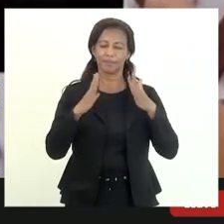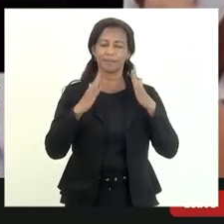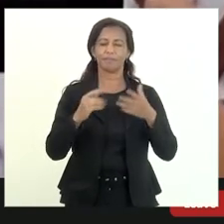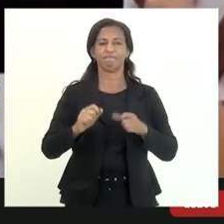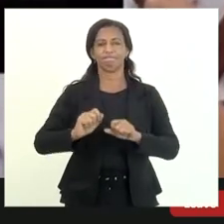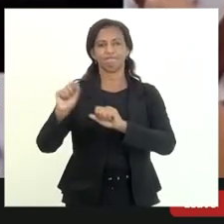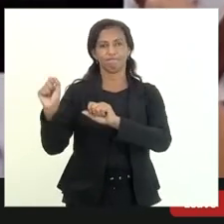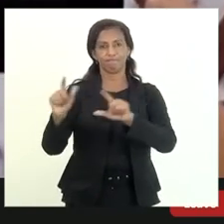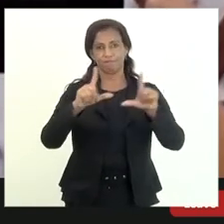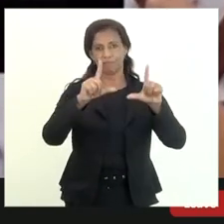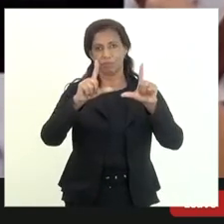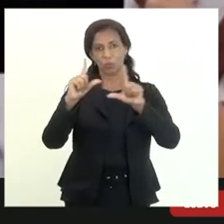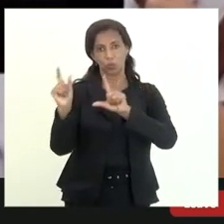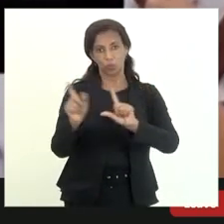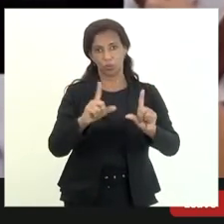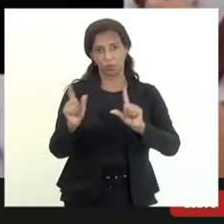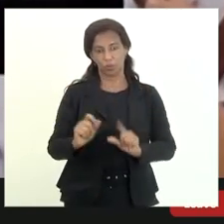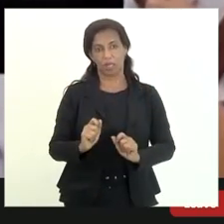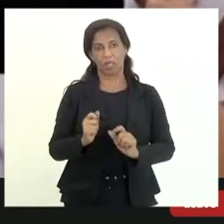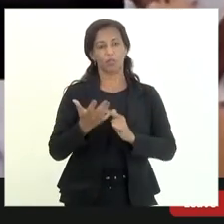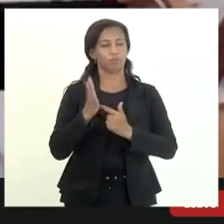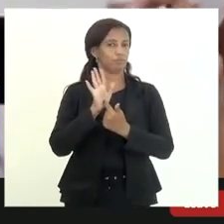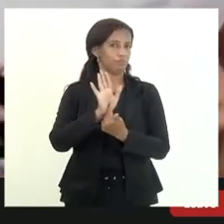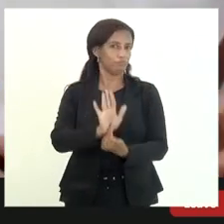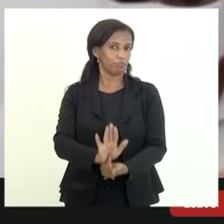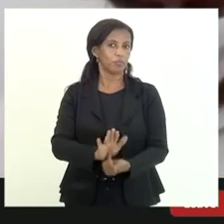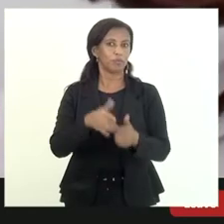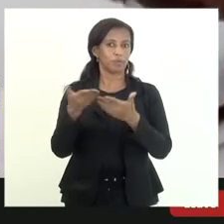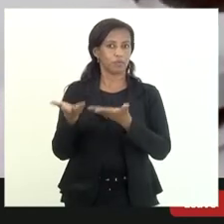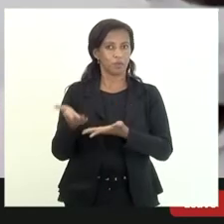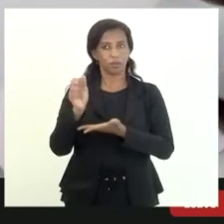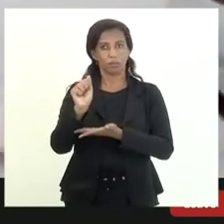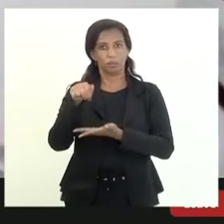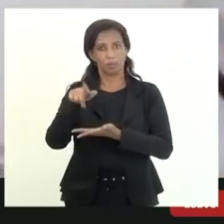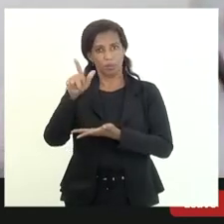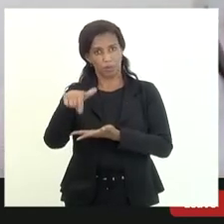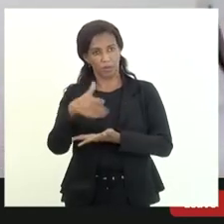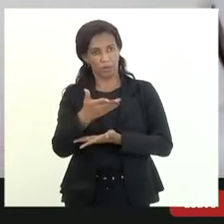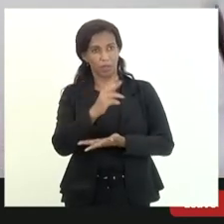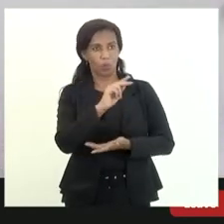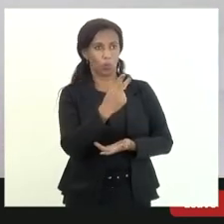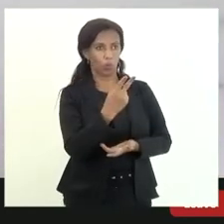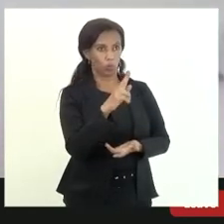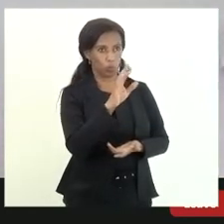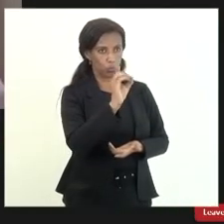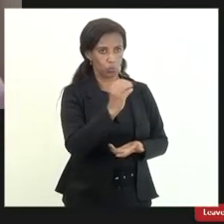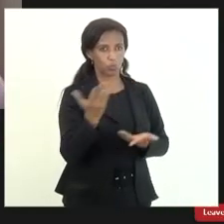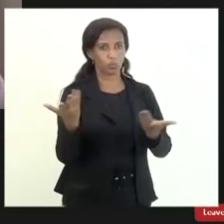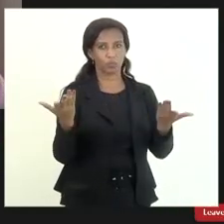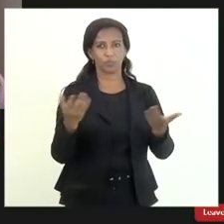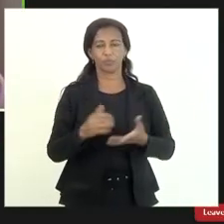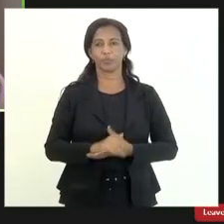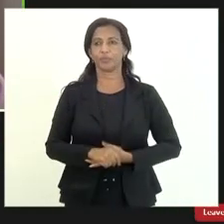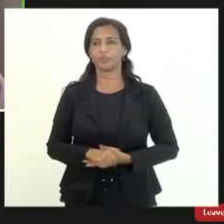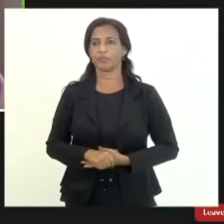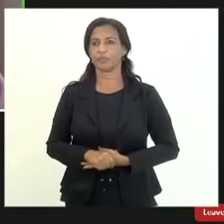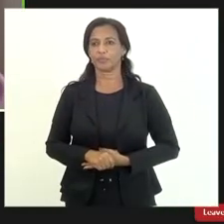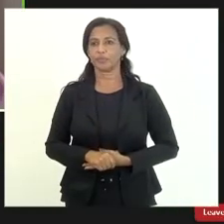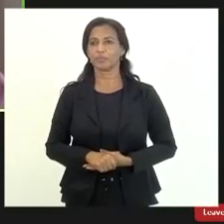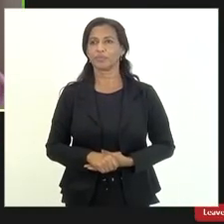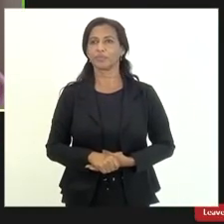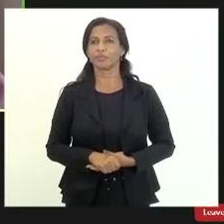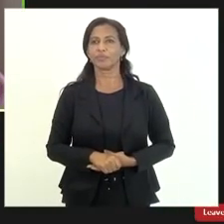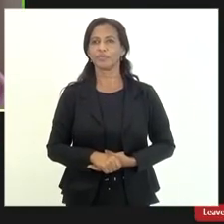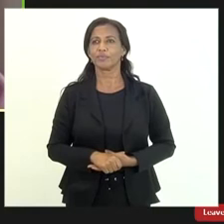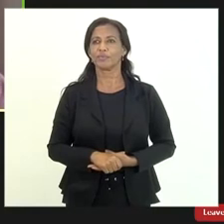apresentações que foram feitas tanto pelo André Sirne como pelo Hugo Maureli Obrigado deputado